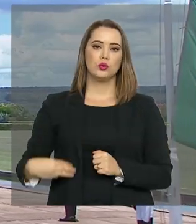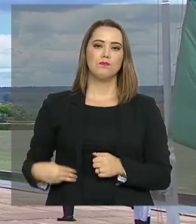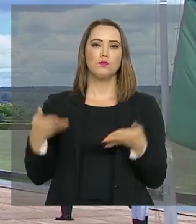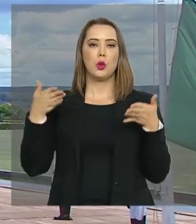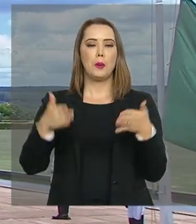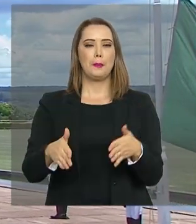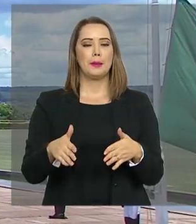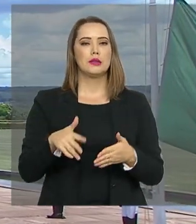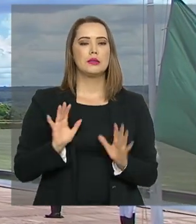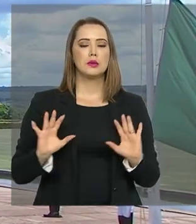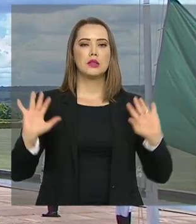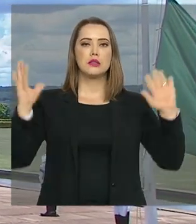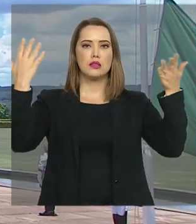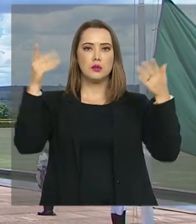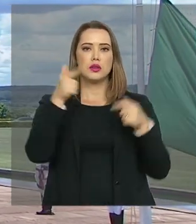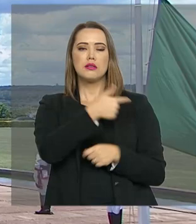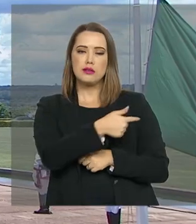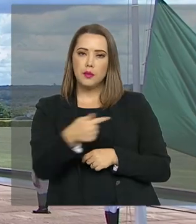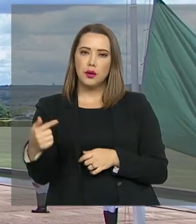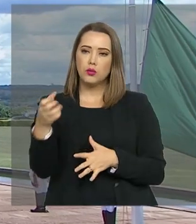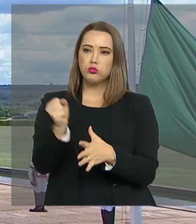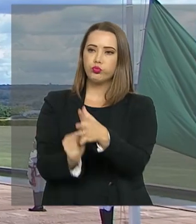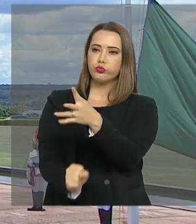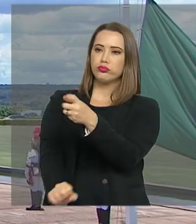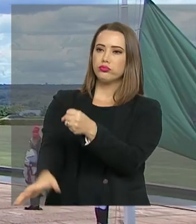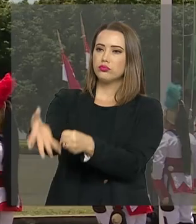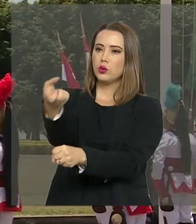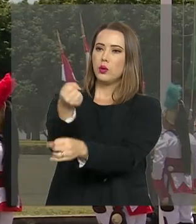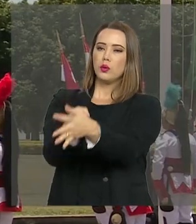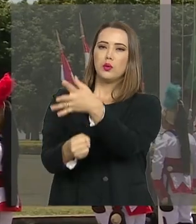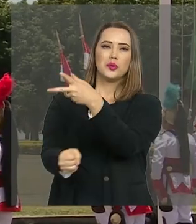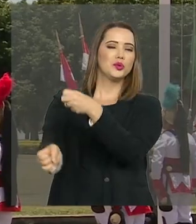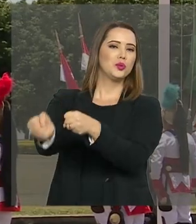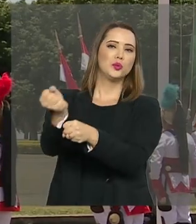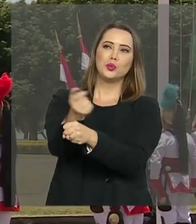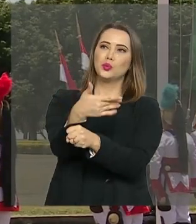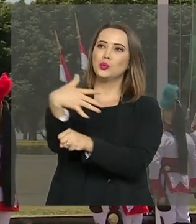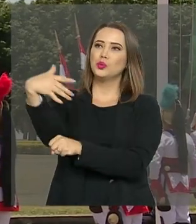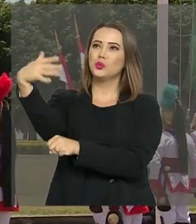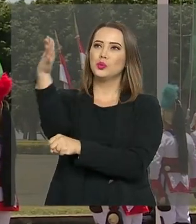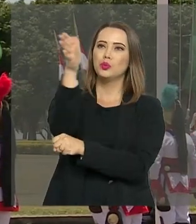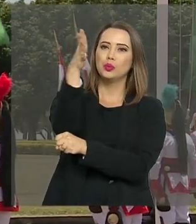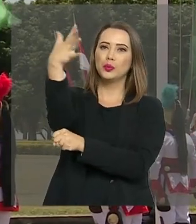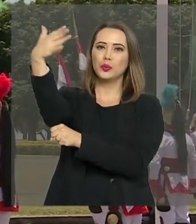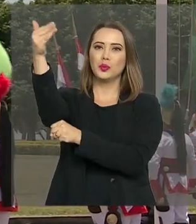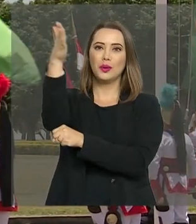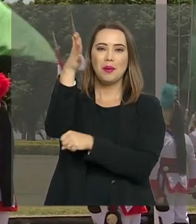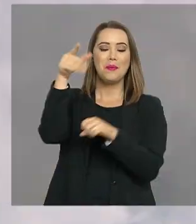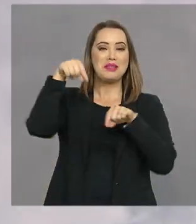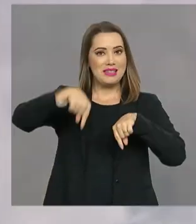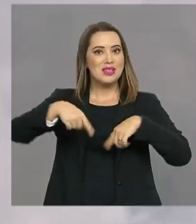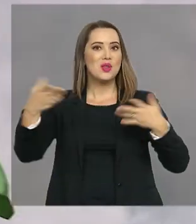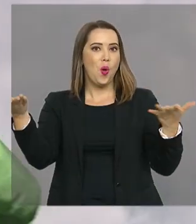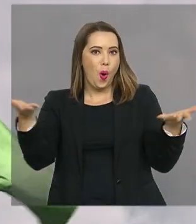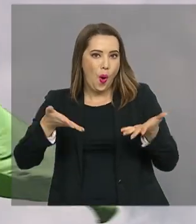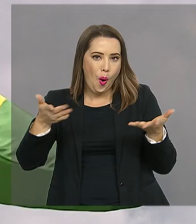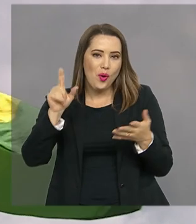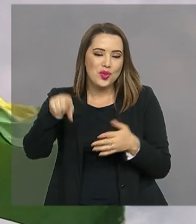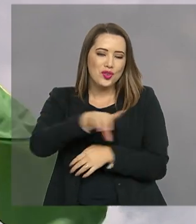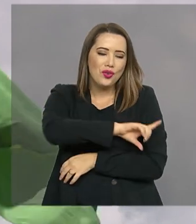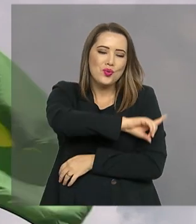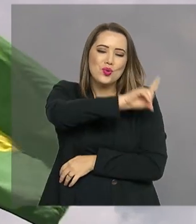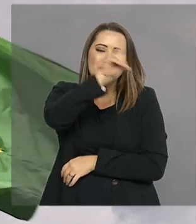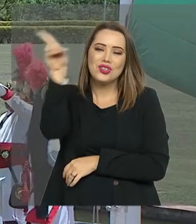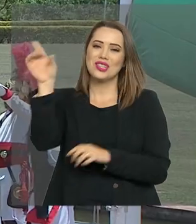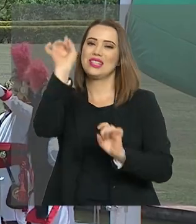participaram da cerimônia semanal de hasteamento da bandeira. Mas, dessa vez, o evento foi especial, porque hoje é